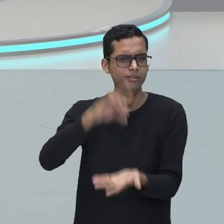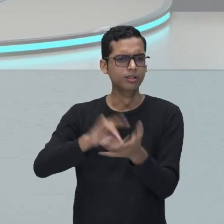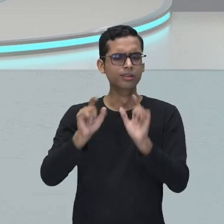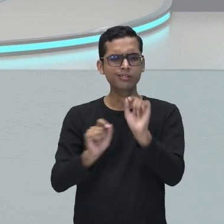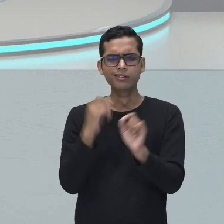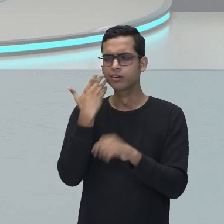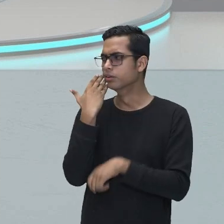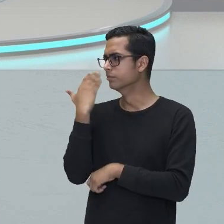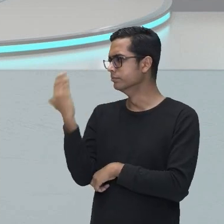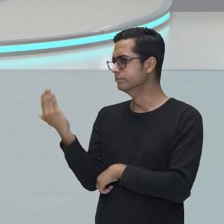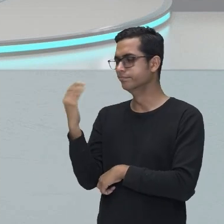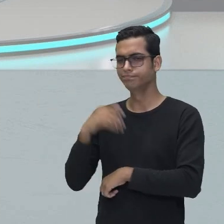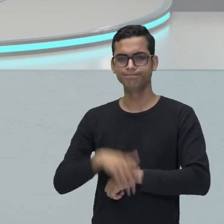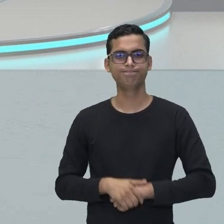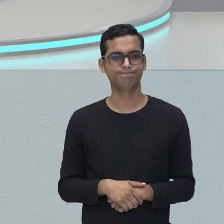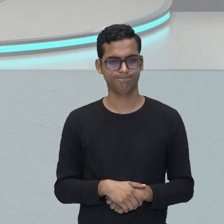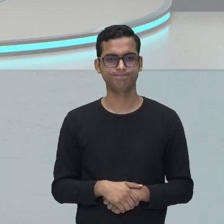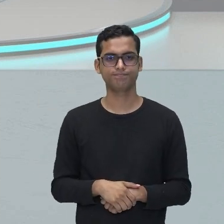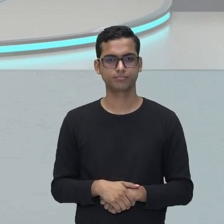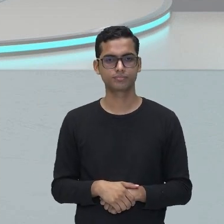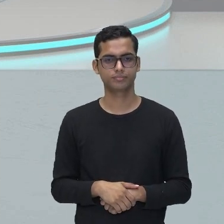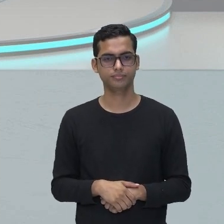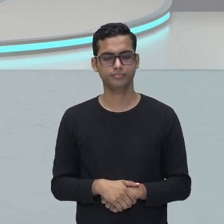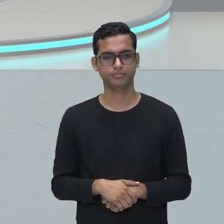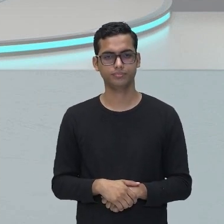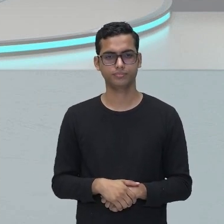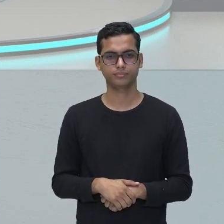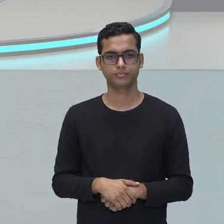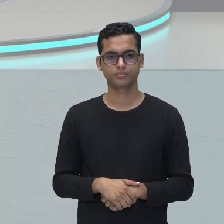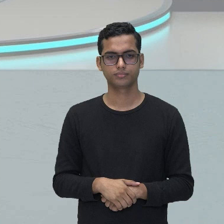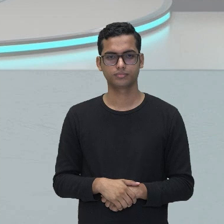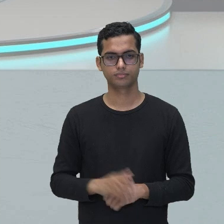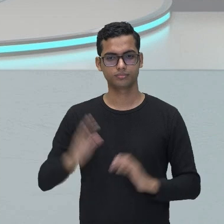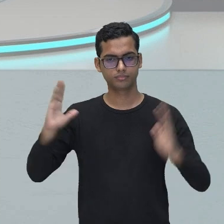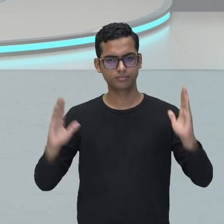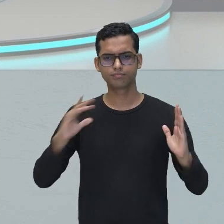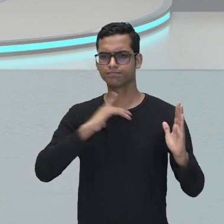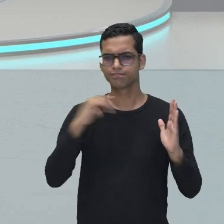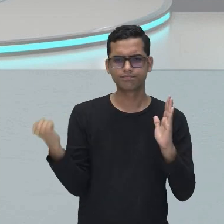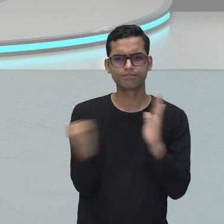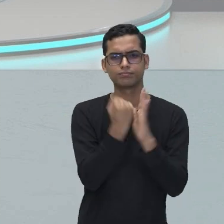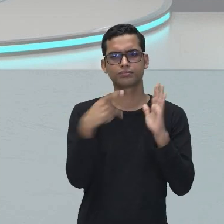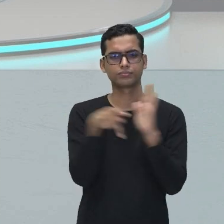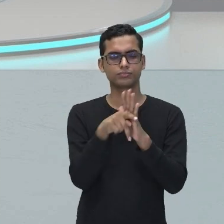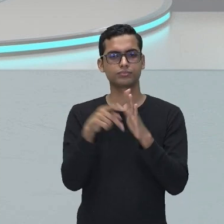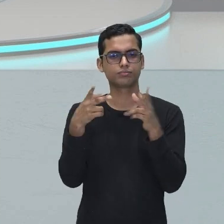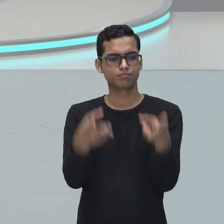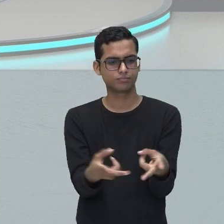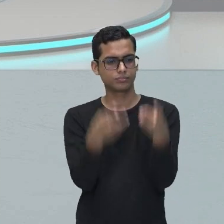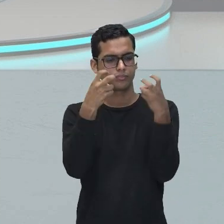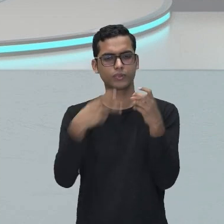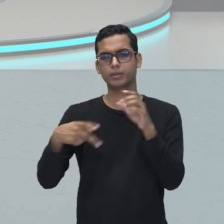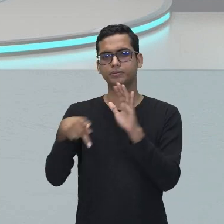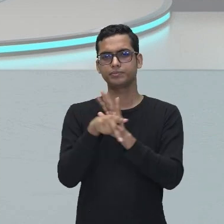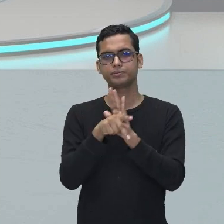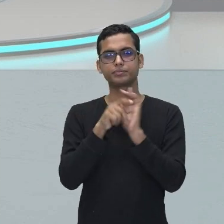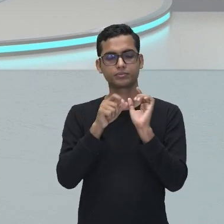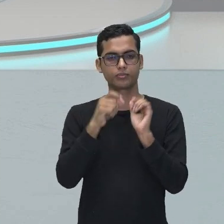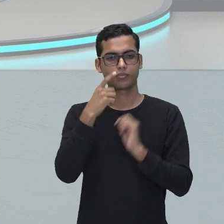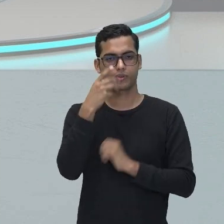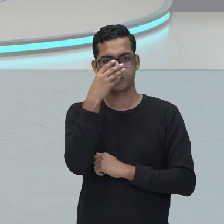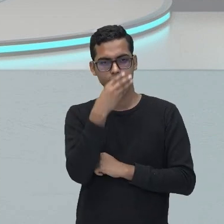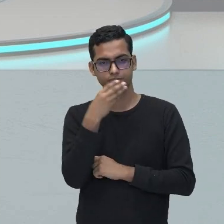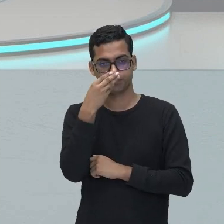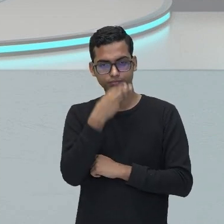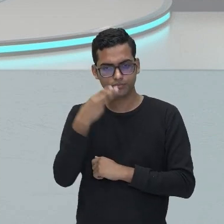tempo forte de exploração da cana-de-açúcar, teve a queda dessas